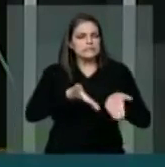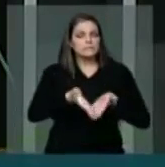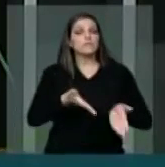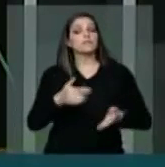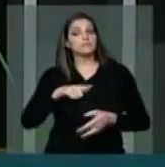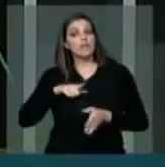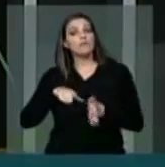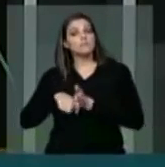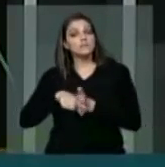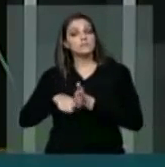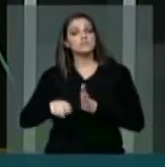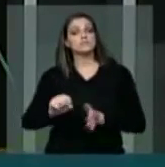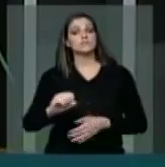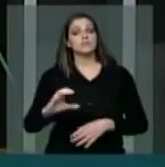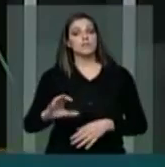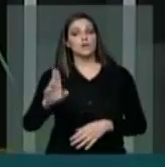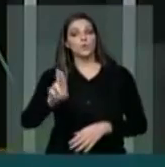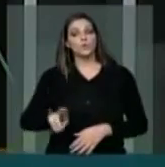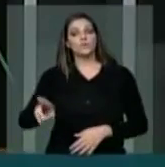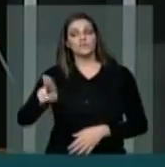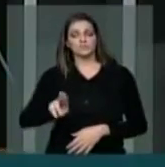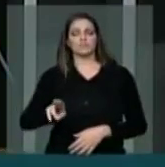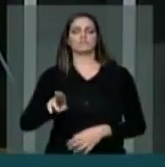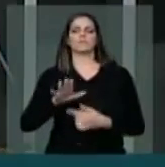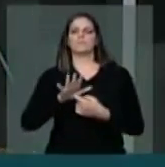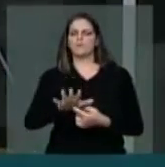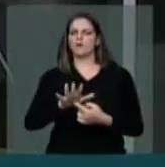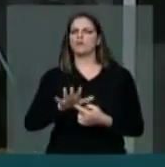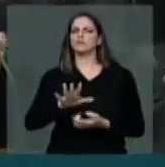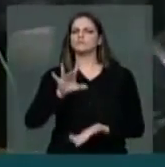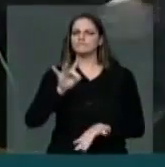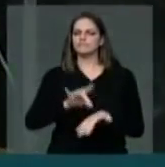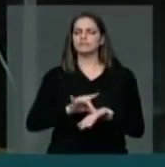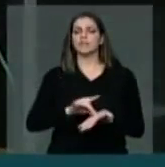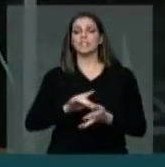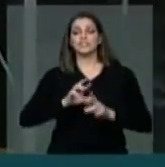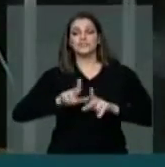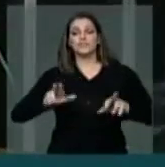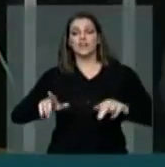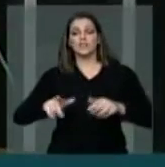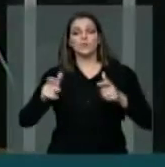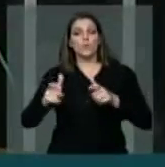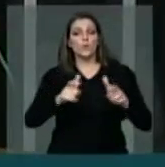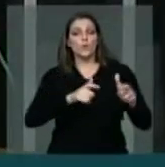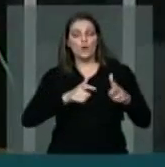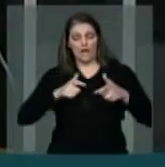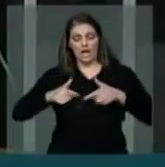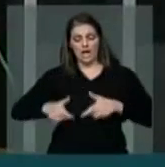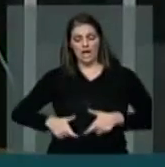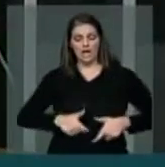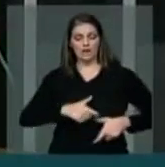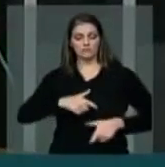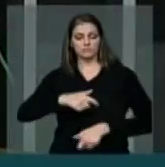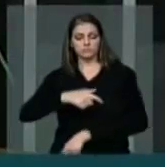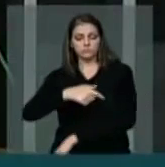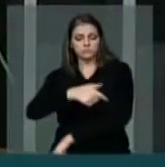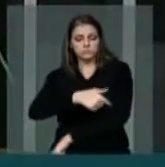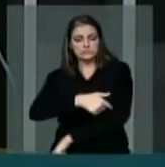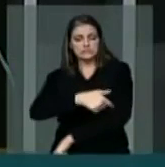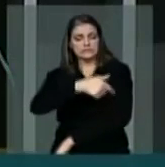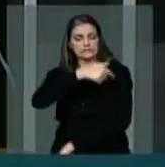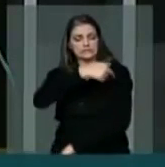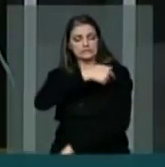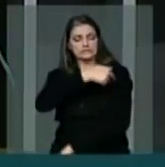trabalho demonstrou de forma prática que os diferentes pontos em que as agulhas de acupuntura são aplicadas têm funções